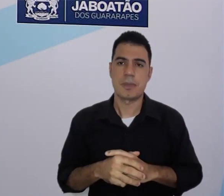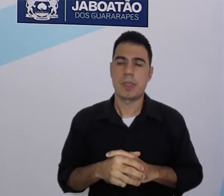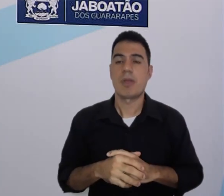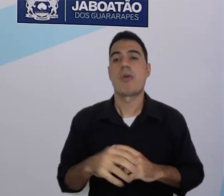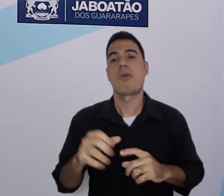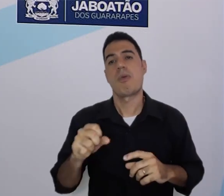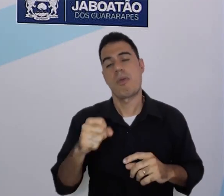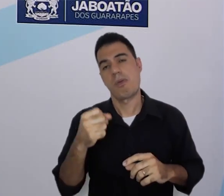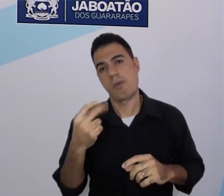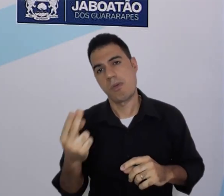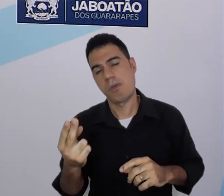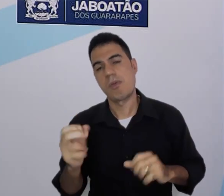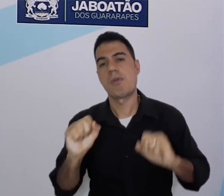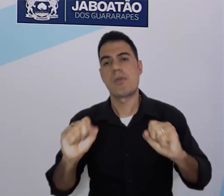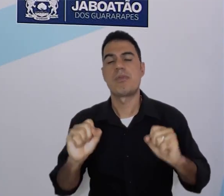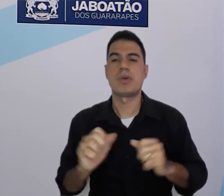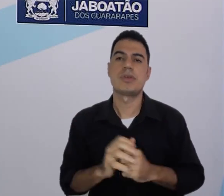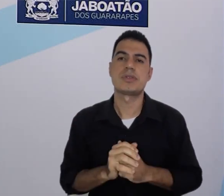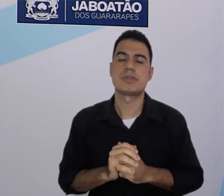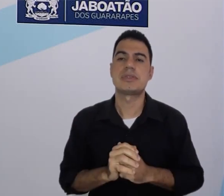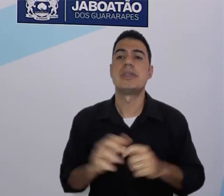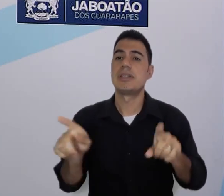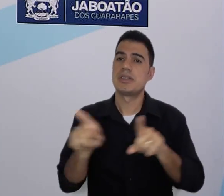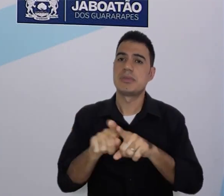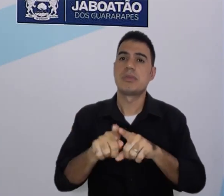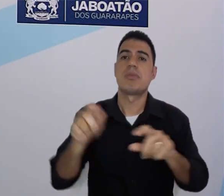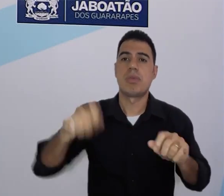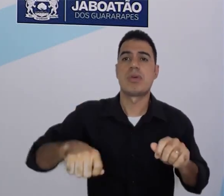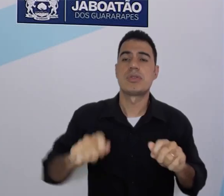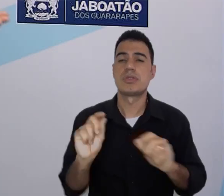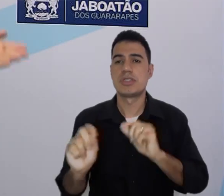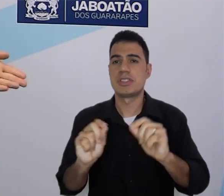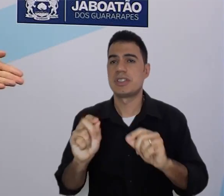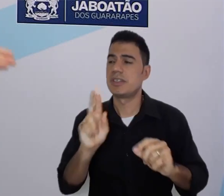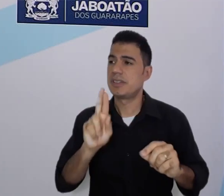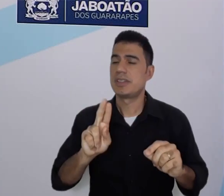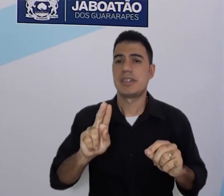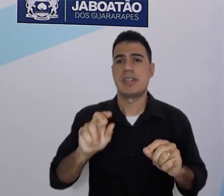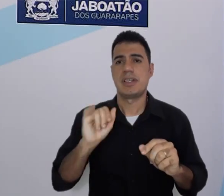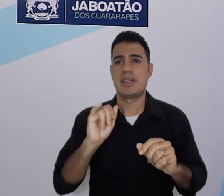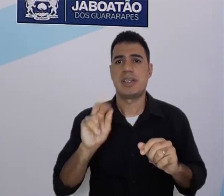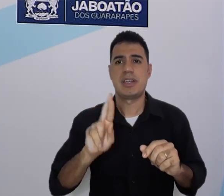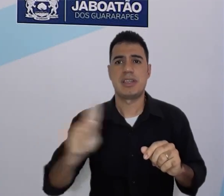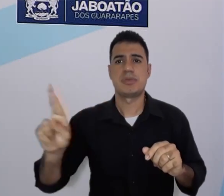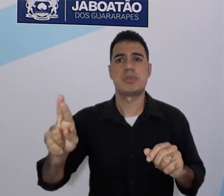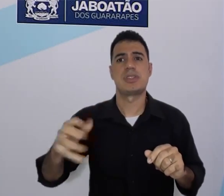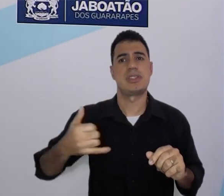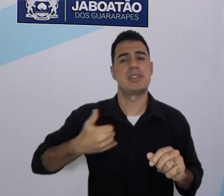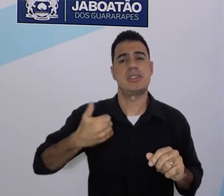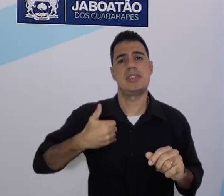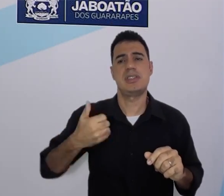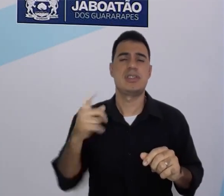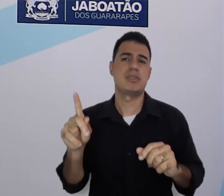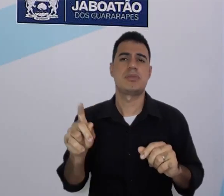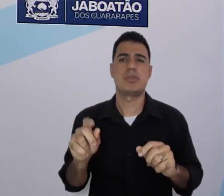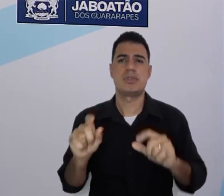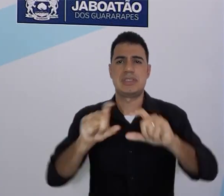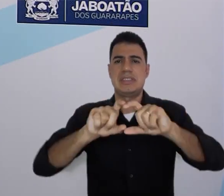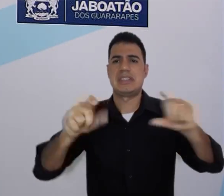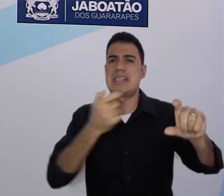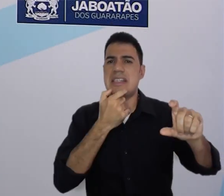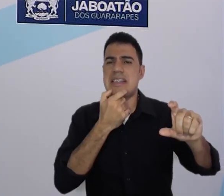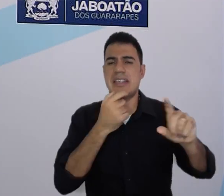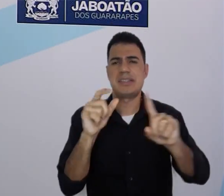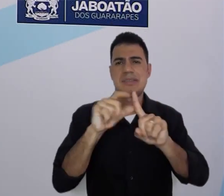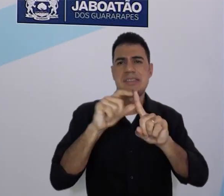old. Ou eu também posso apenas dizer a idade sem o years old. Eu tenho